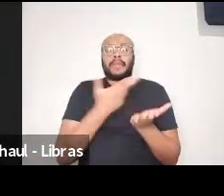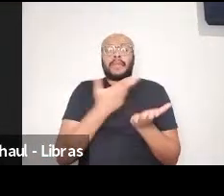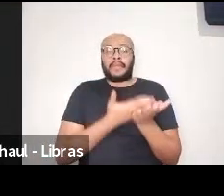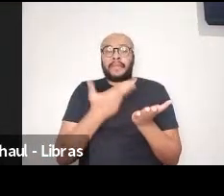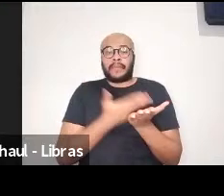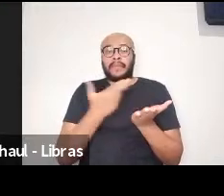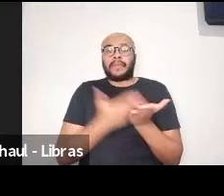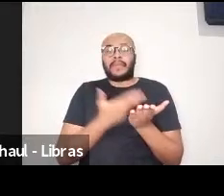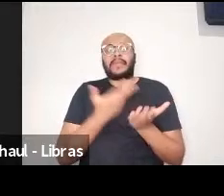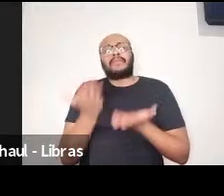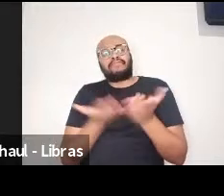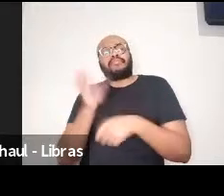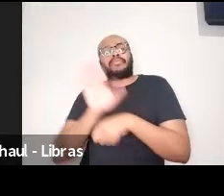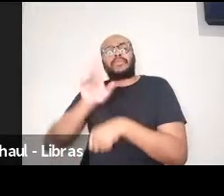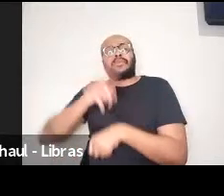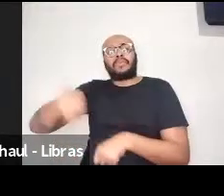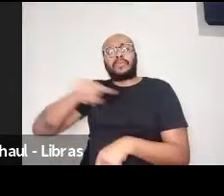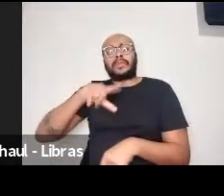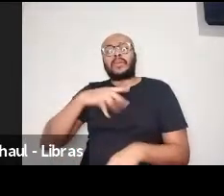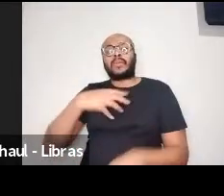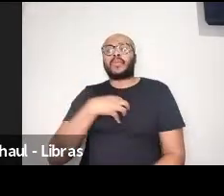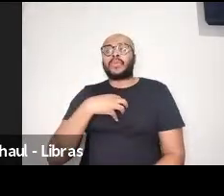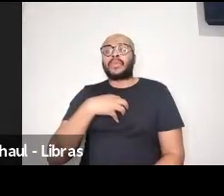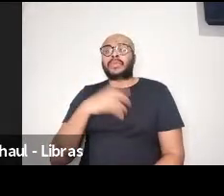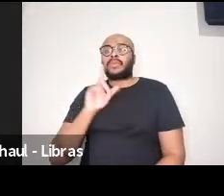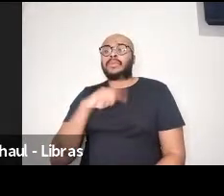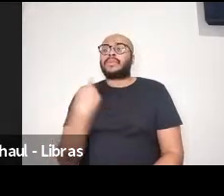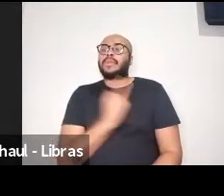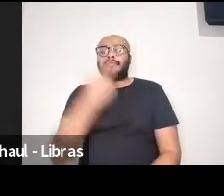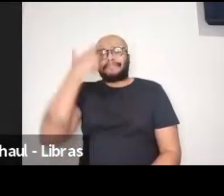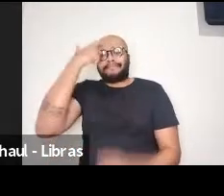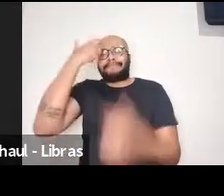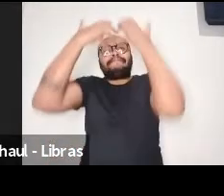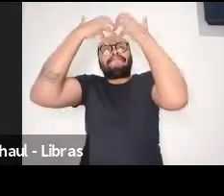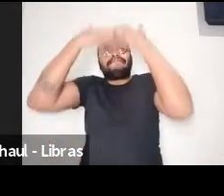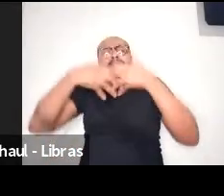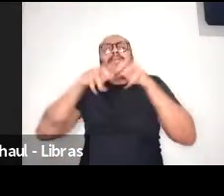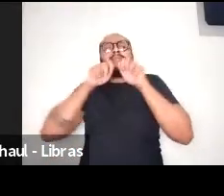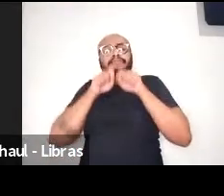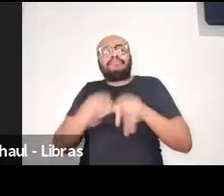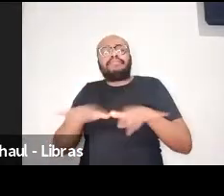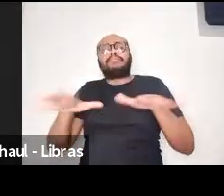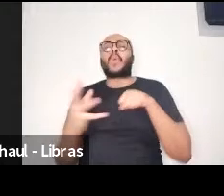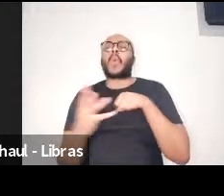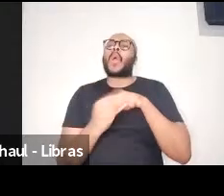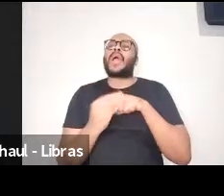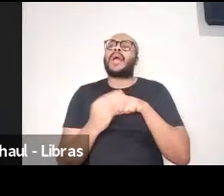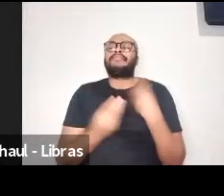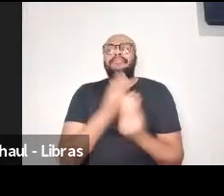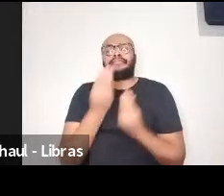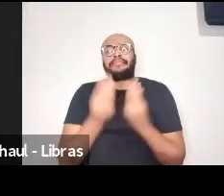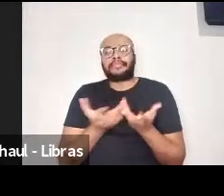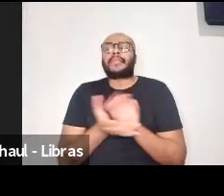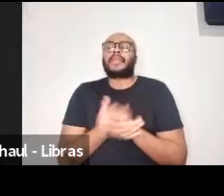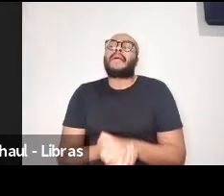embate, pela forma da gente pensar a disseminação do conhecimento. Quero